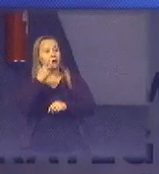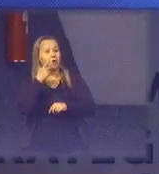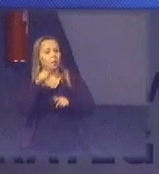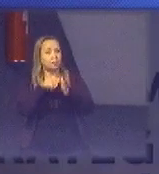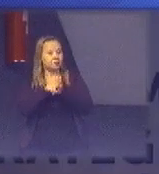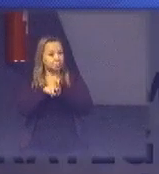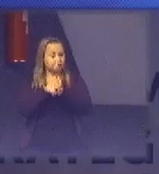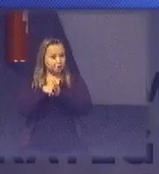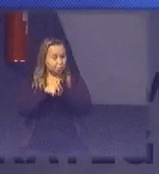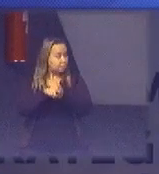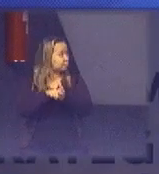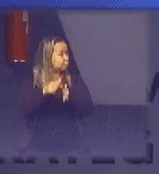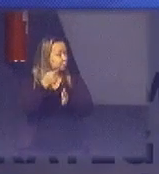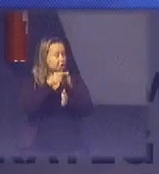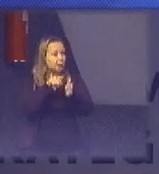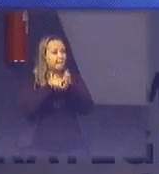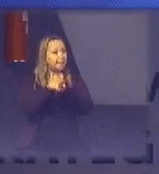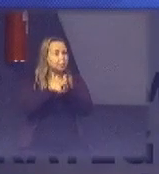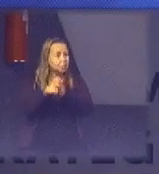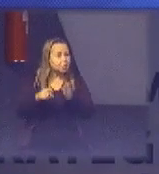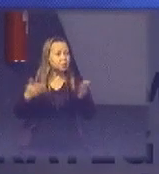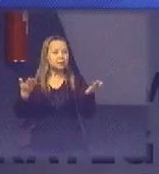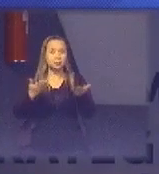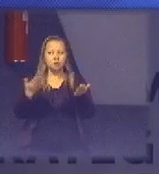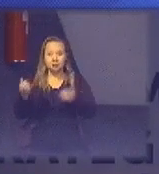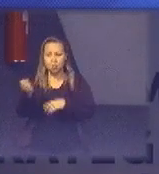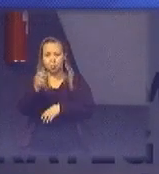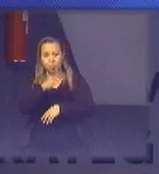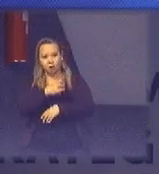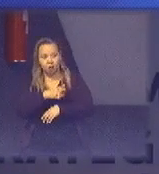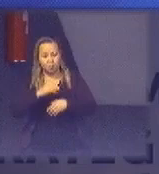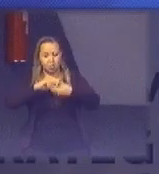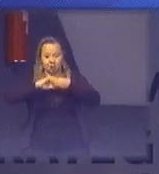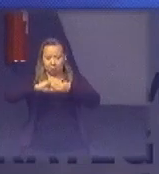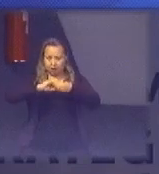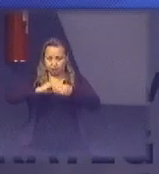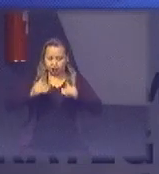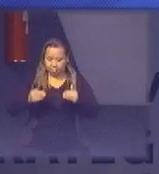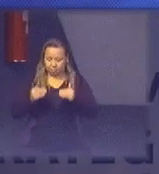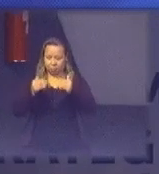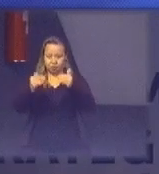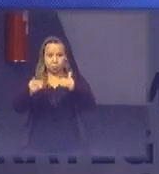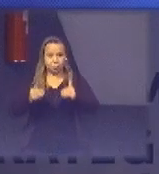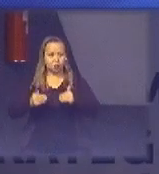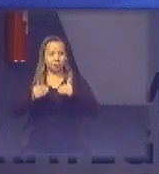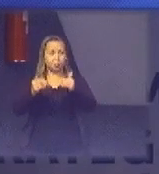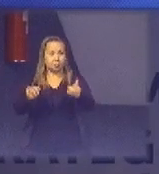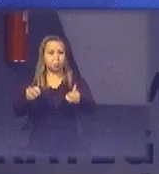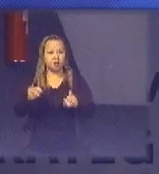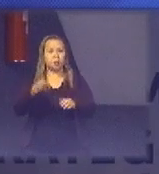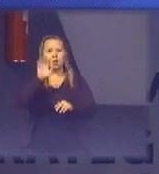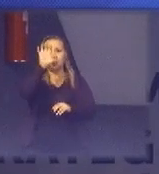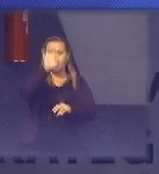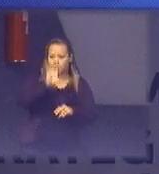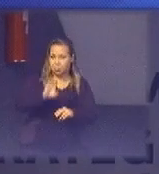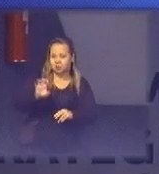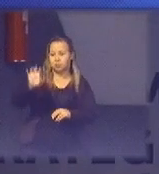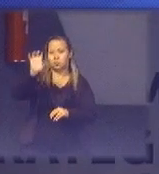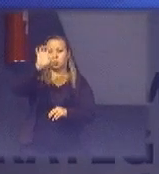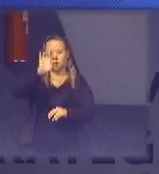mais recente essa é a nossa proposta então em parceria com esses ministérios que eu mencionei o mapeamento da cadeia de valor